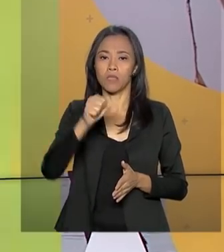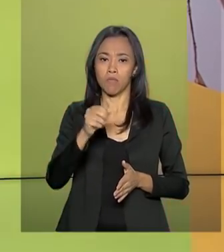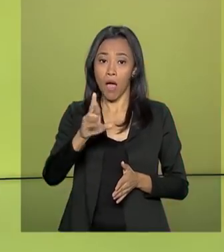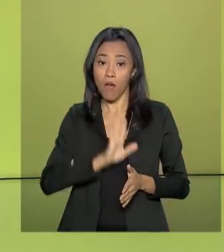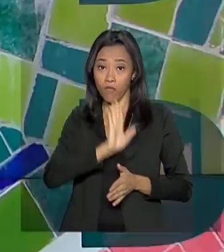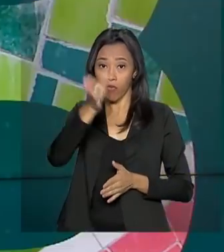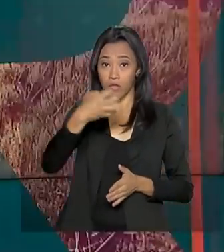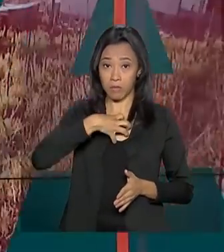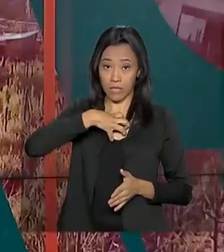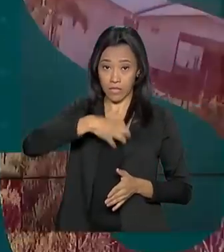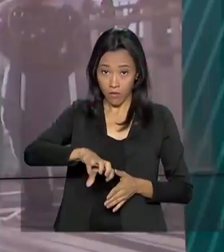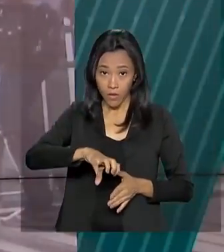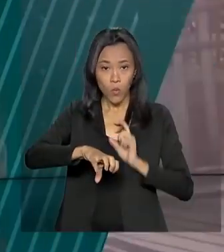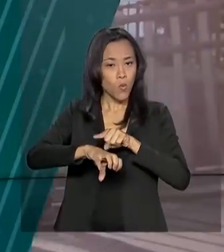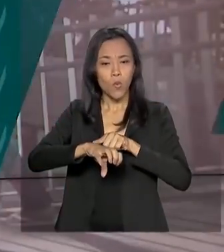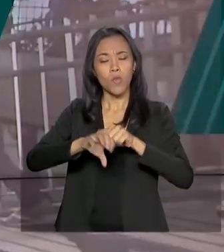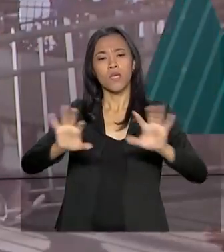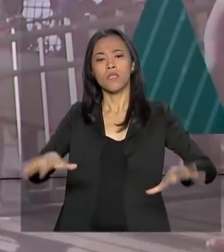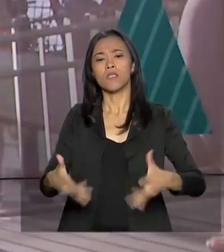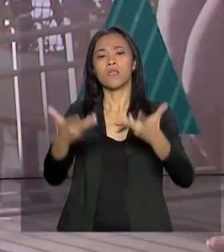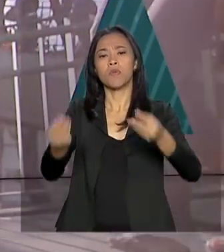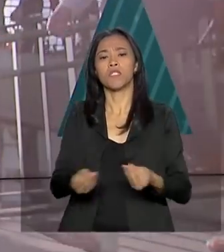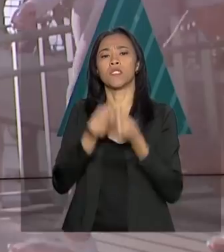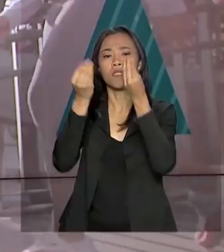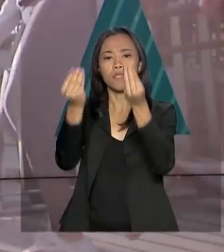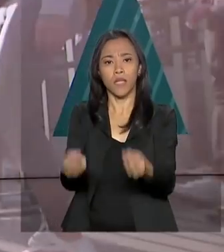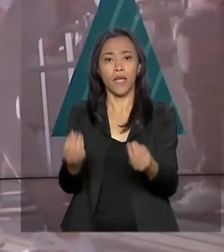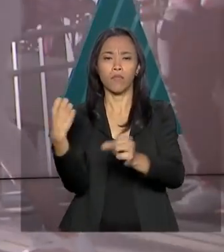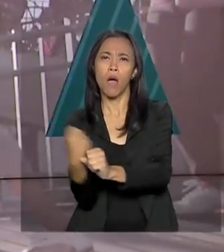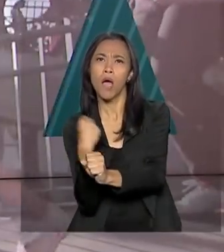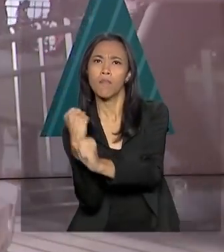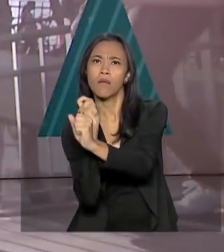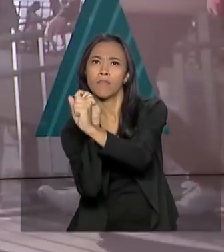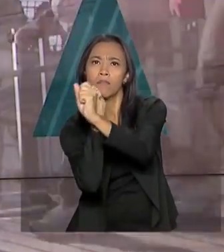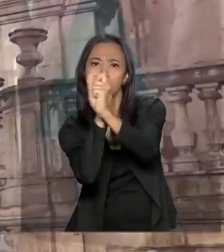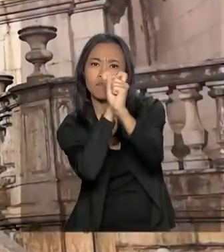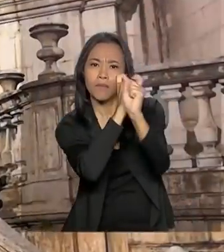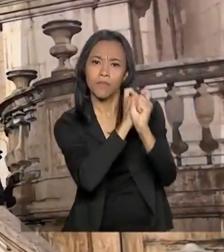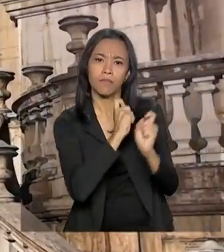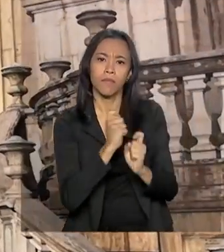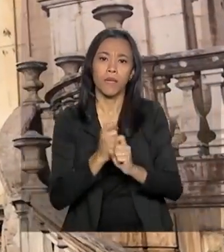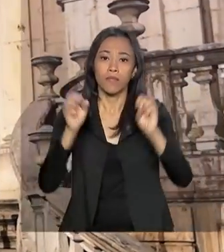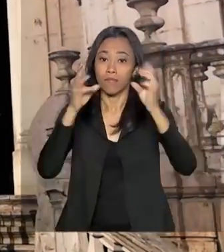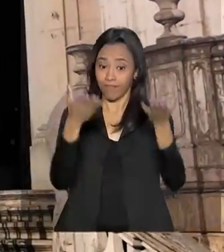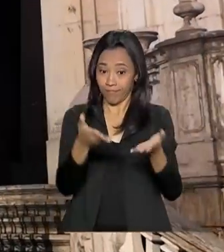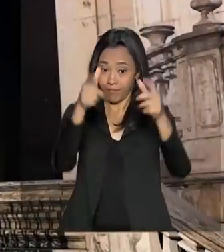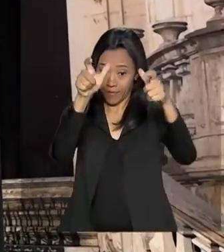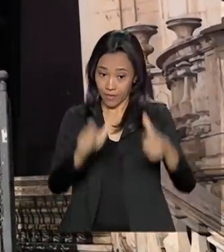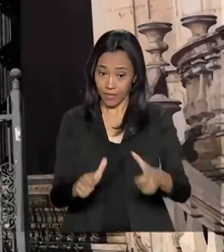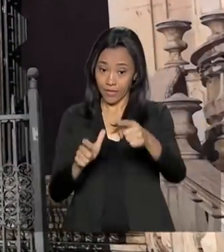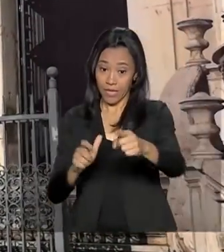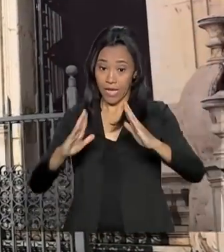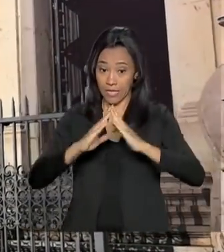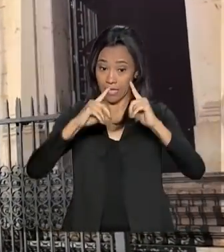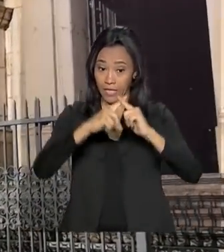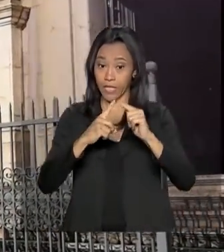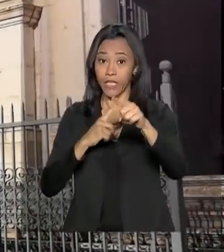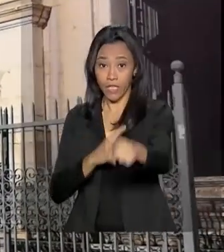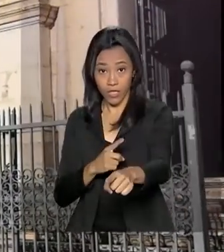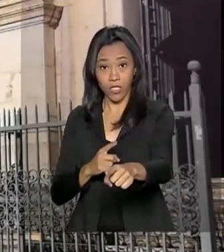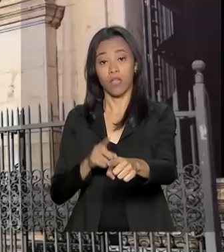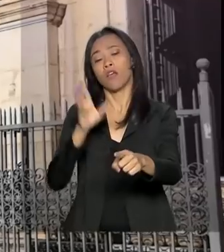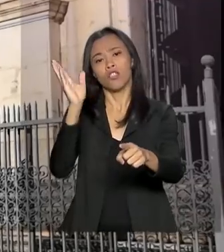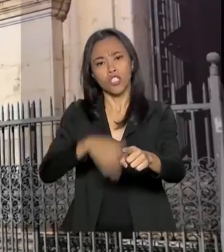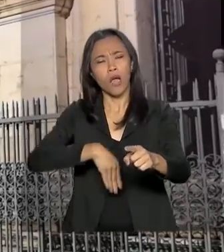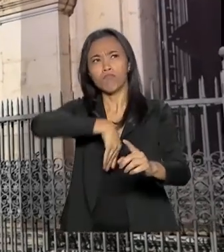Bahia, da cerimônia de entrega de duas obras restauradas do Centro Histórico da cidade. Vizinhos da igreja da Conceição da Praia, os dois imóveis